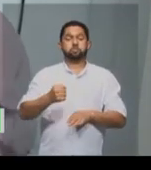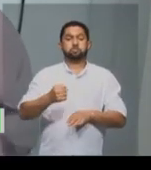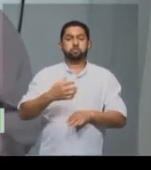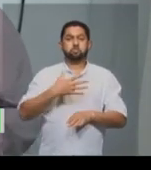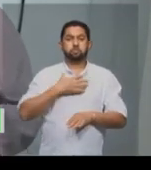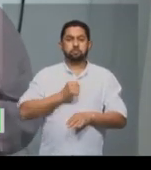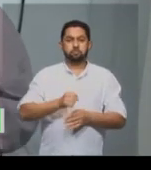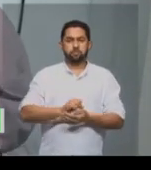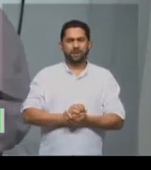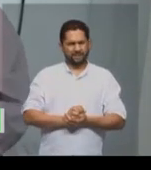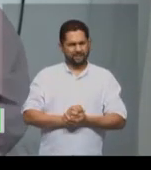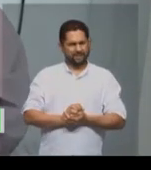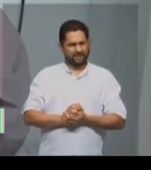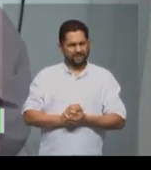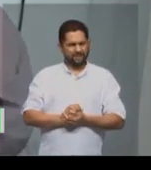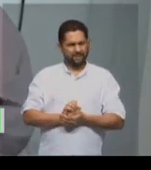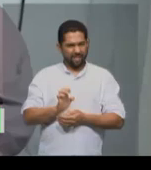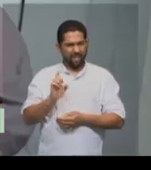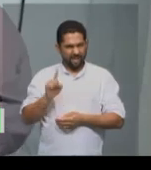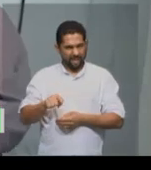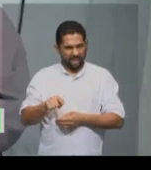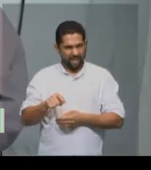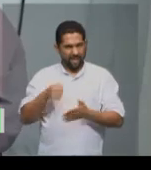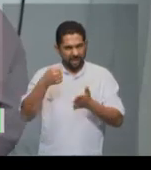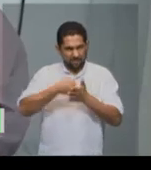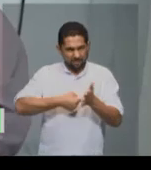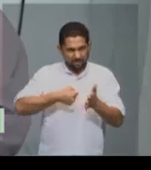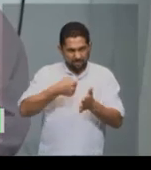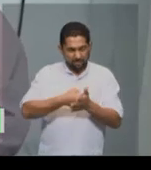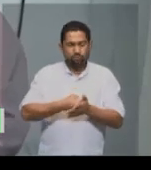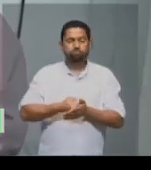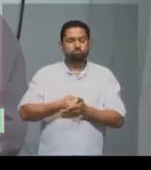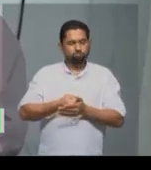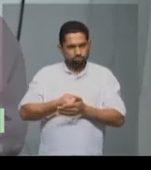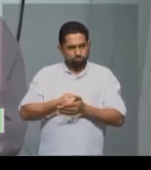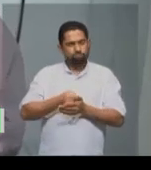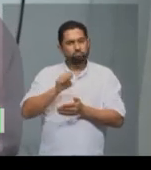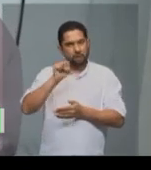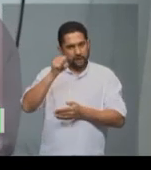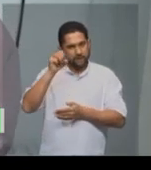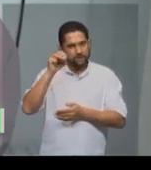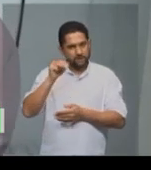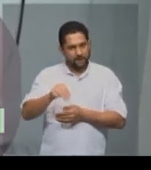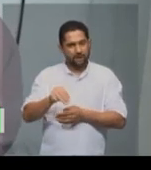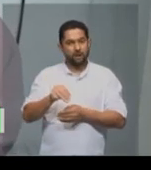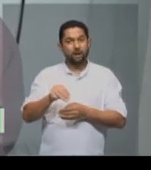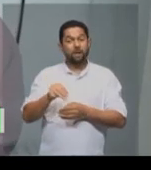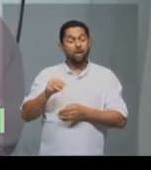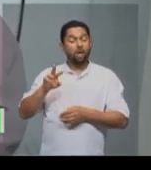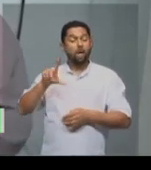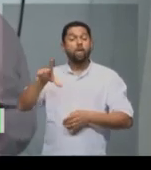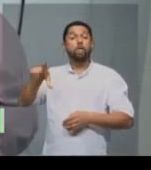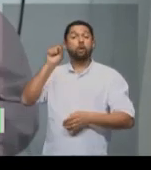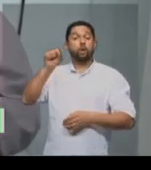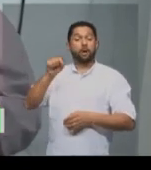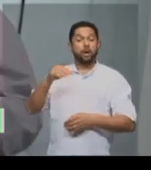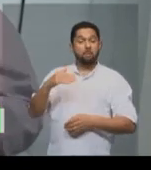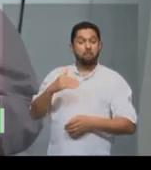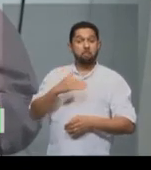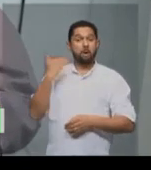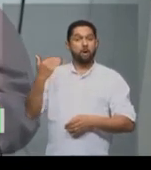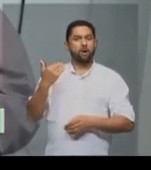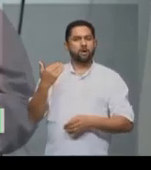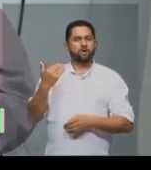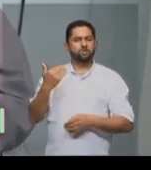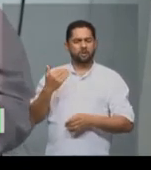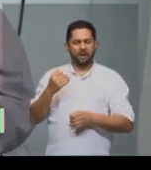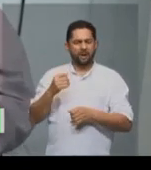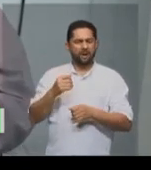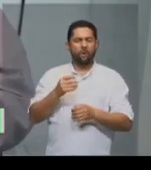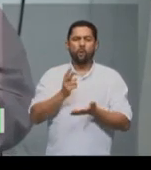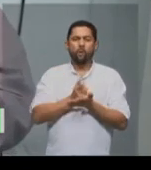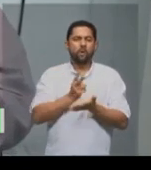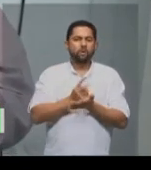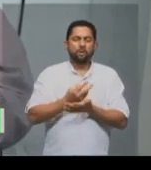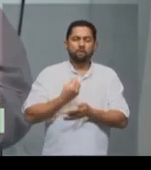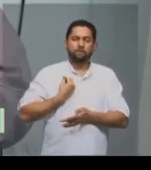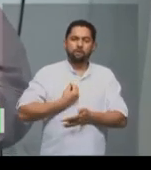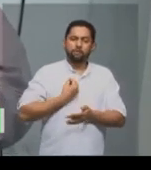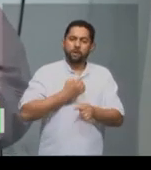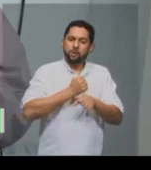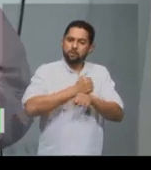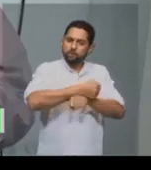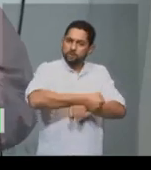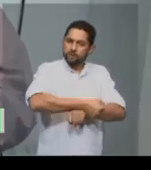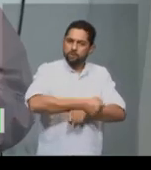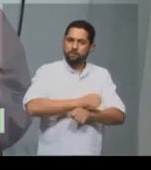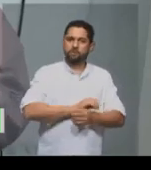É você se negar a ser escravizado. preferir a morte a se tornar escravizado. Nós temos que pensar o seguinte, mas